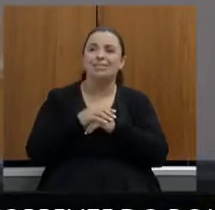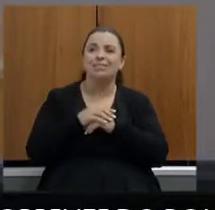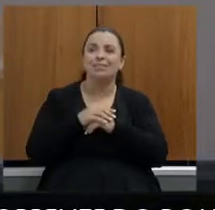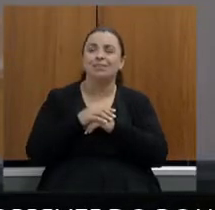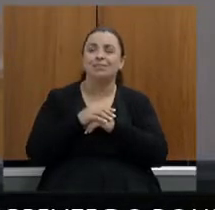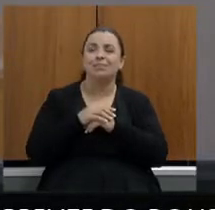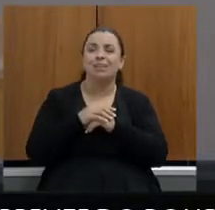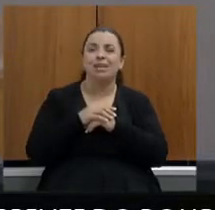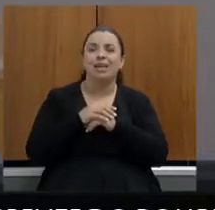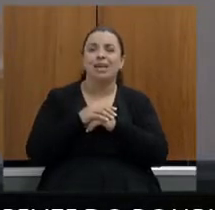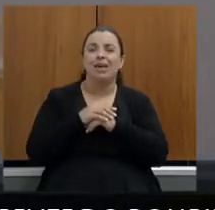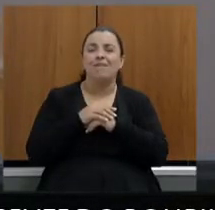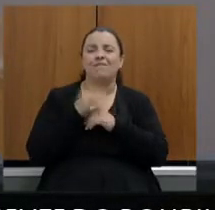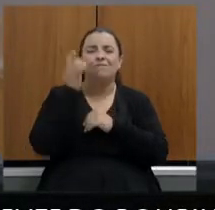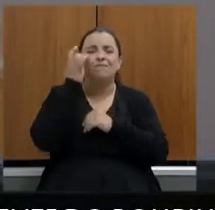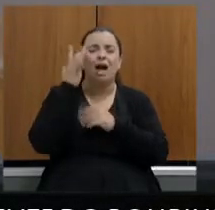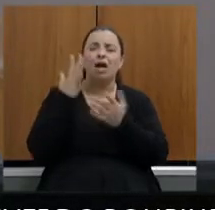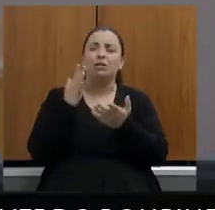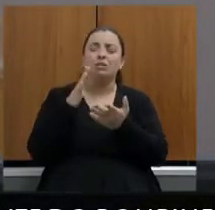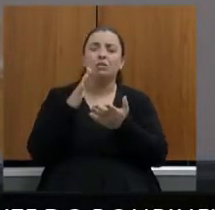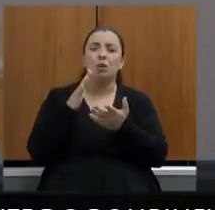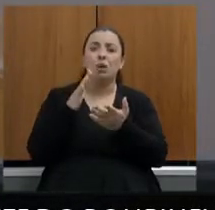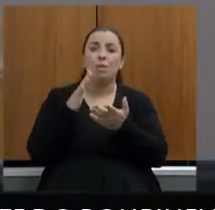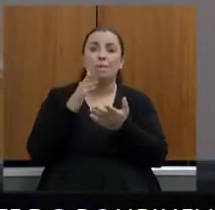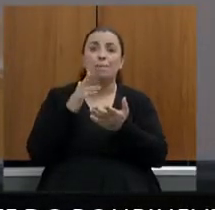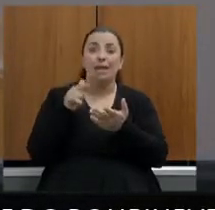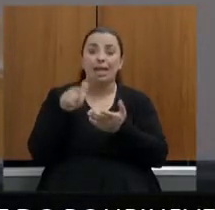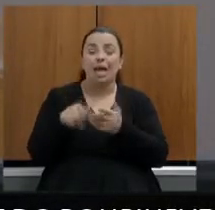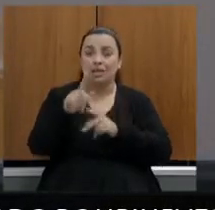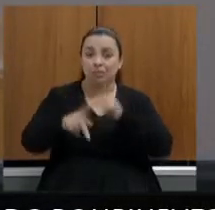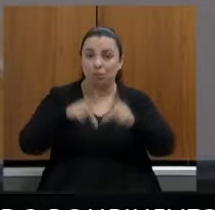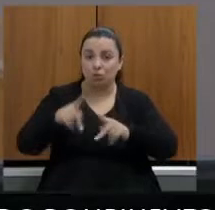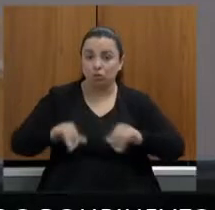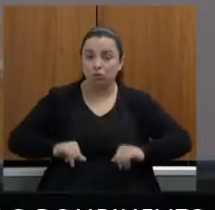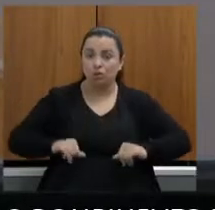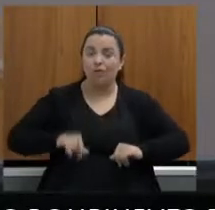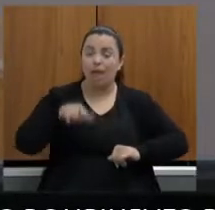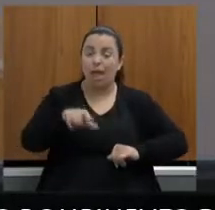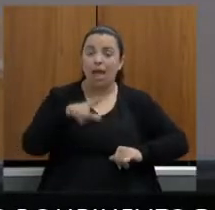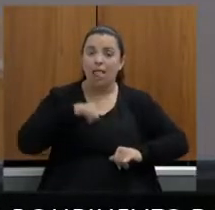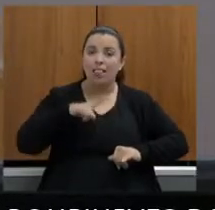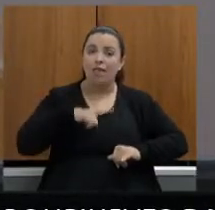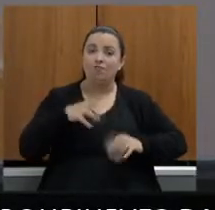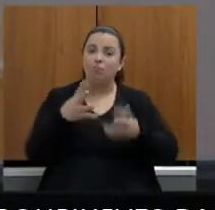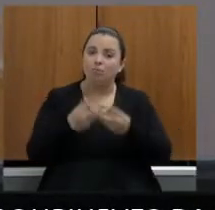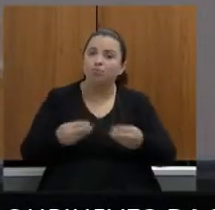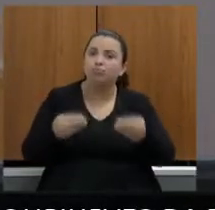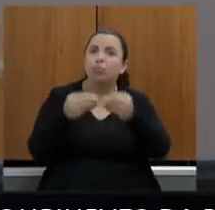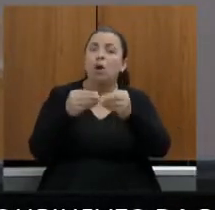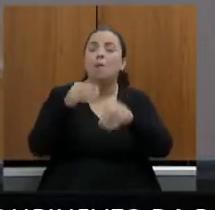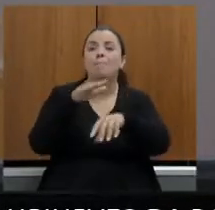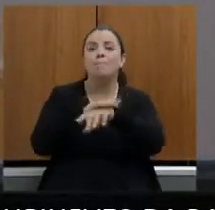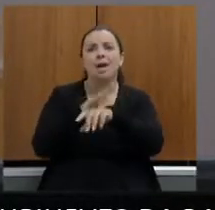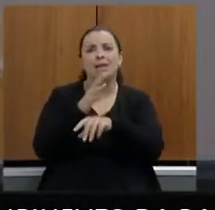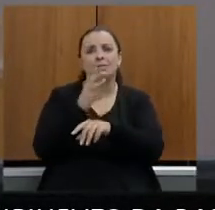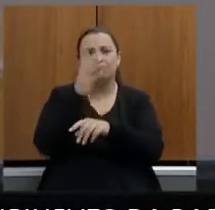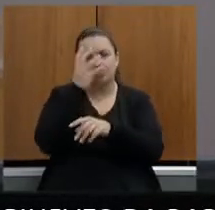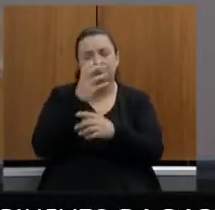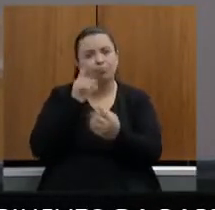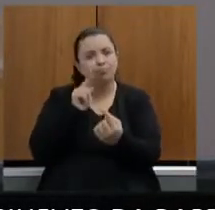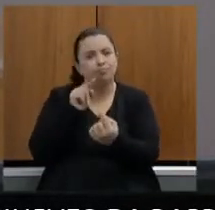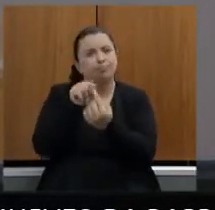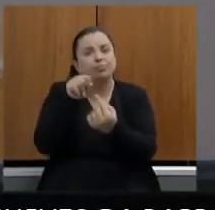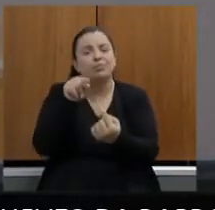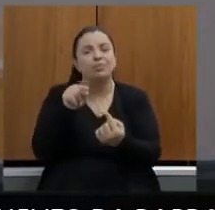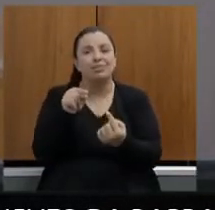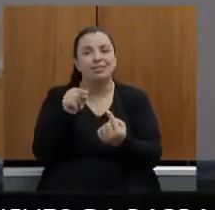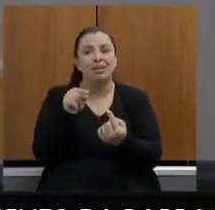que sofreram os danos pudessem ter uma reparação mais célebre em relação ao que sofreram para que obviamente não